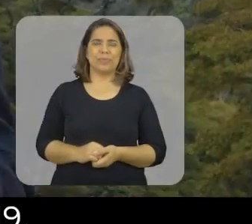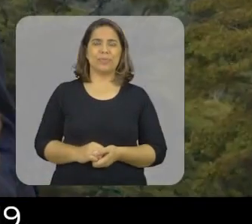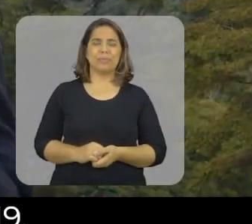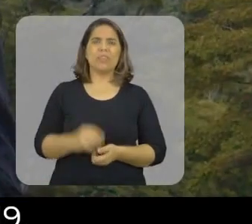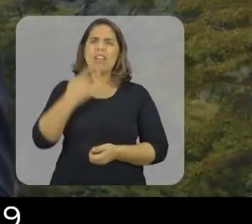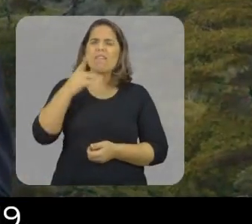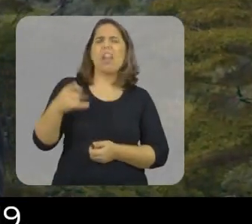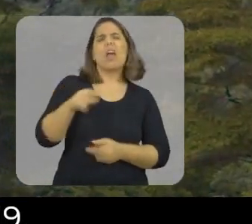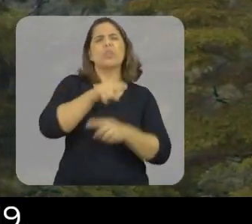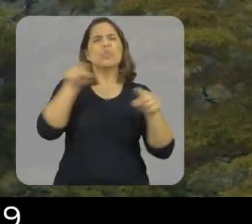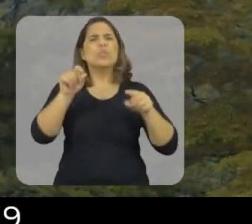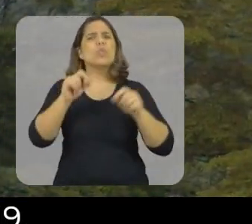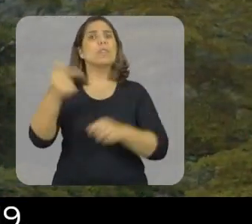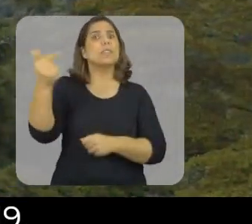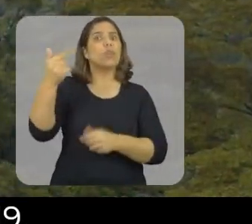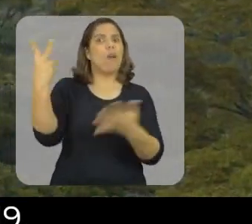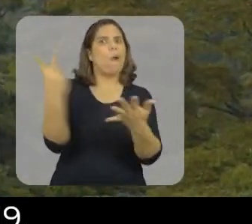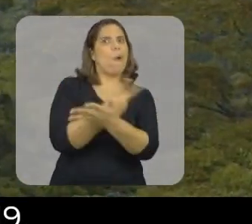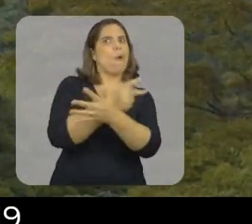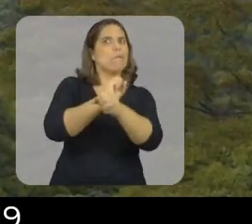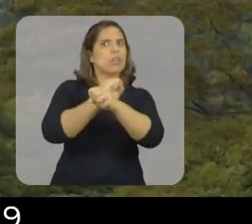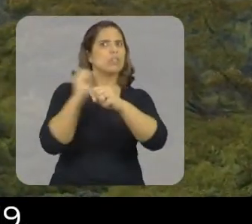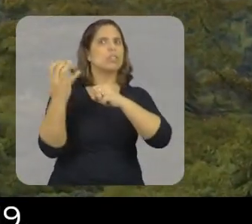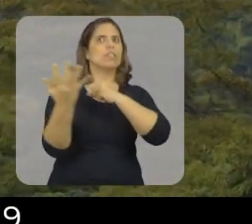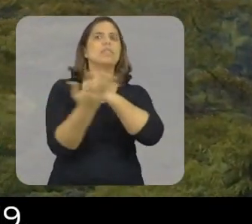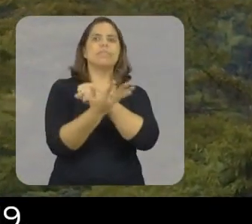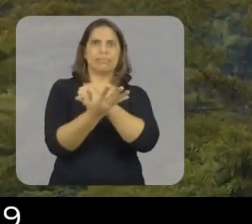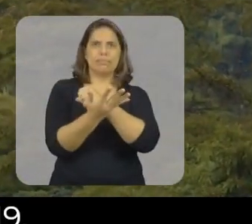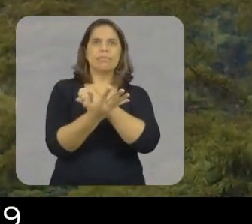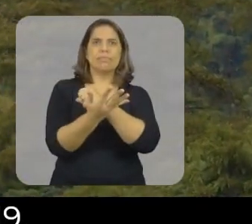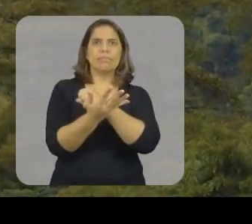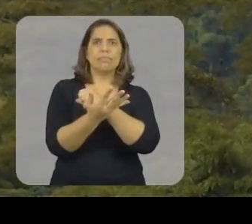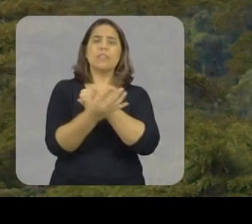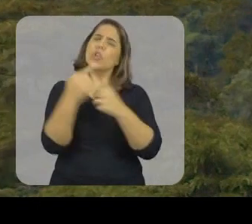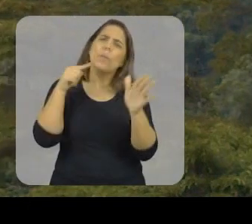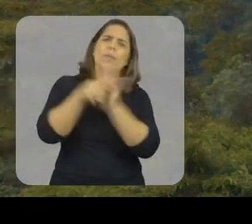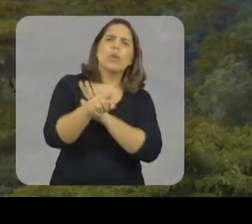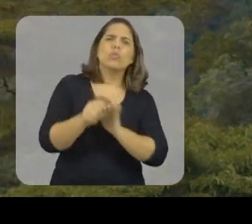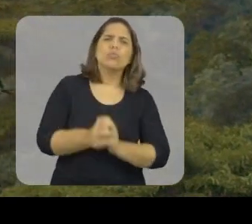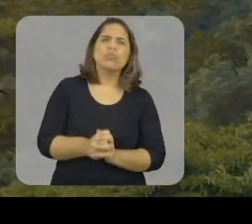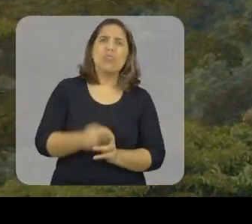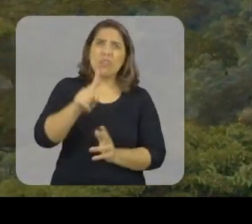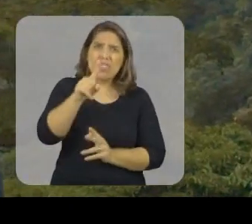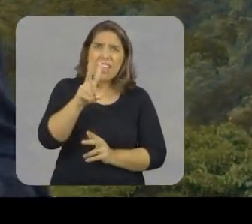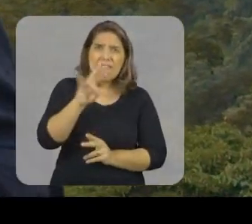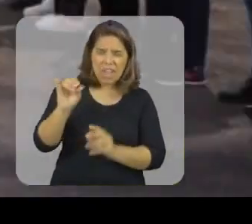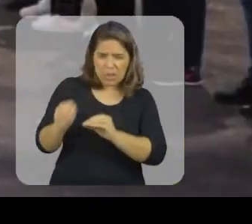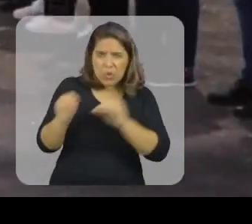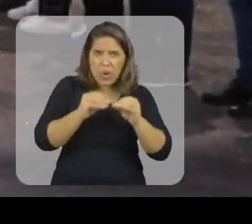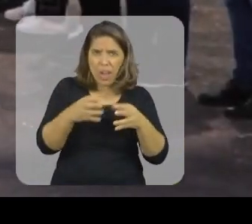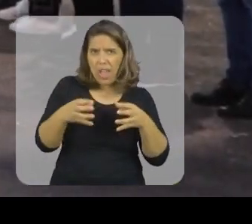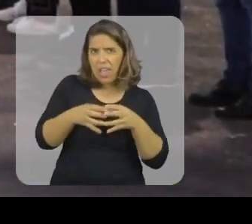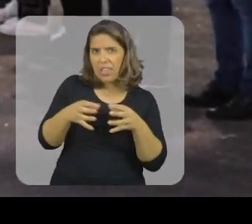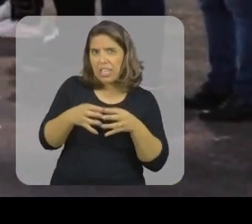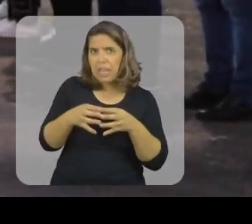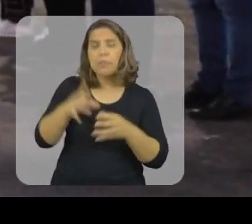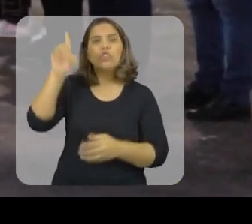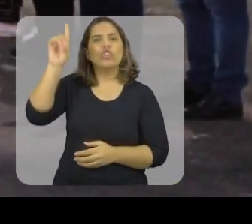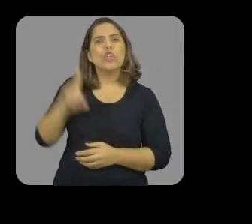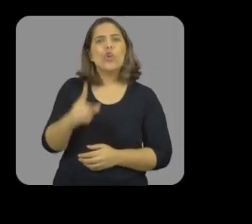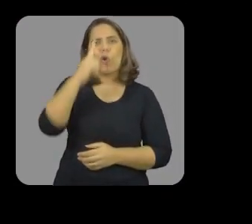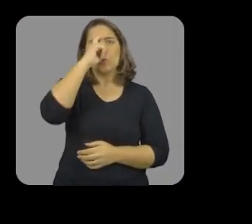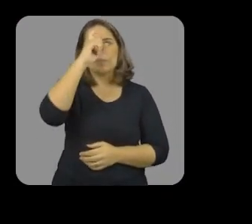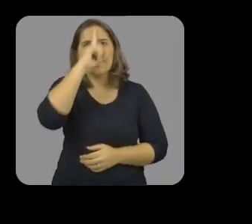A imprensa tem falado sobre a segunda onda do Covid-19. E eu pergunto, você vai trocar a nossa equipe, nossos